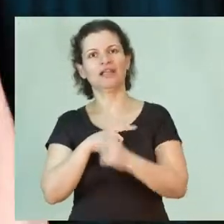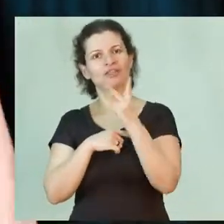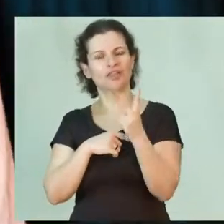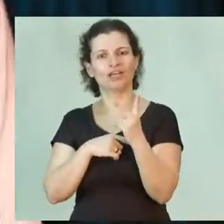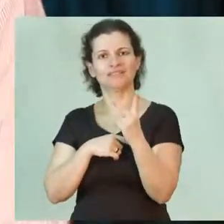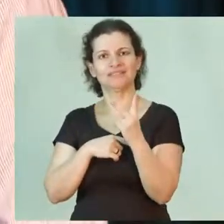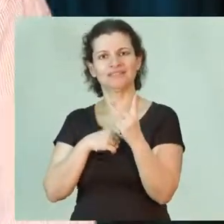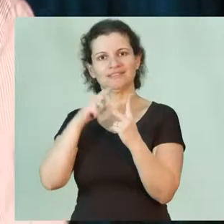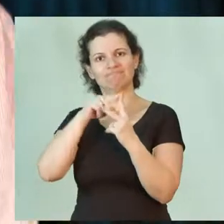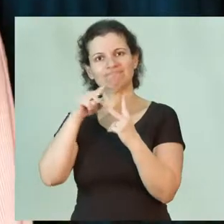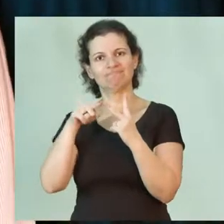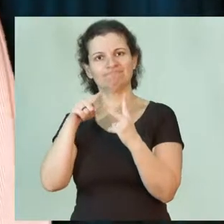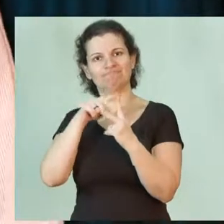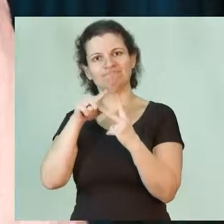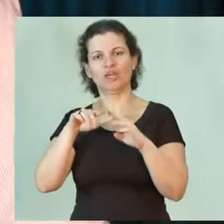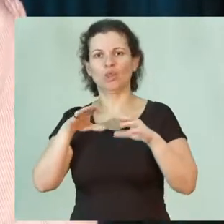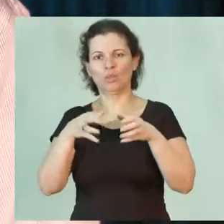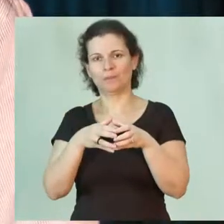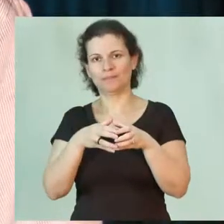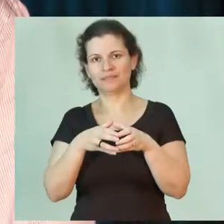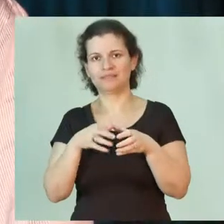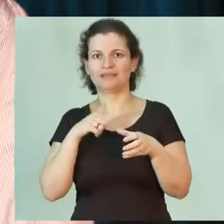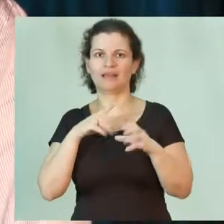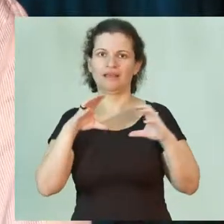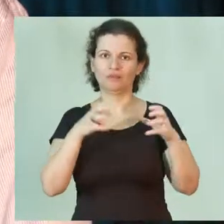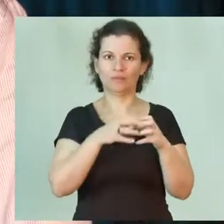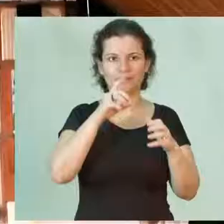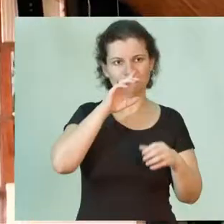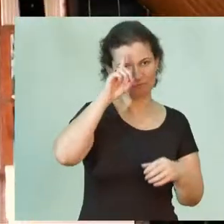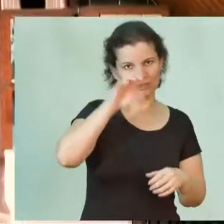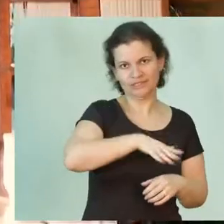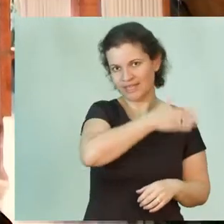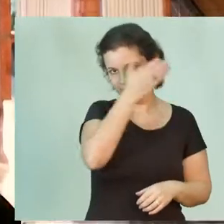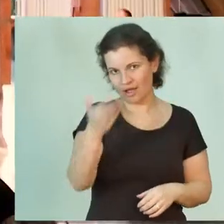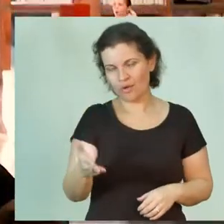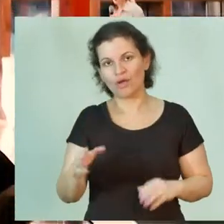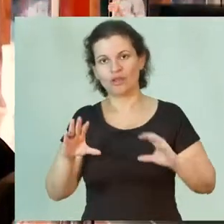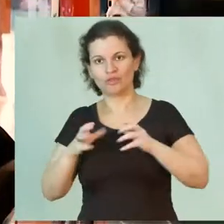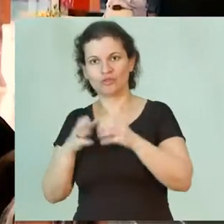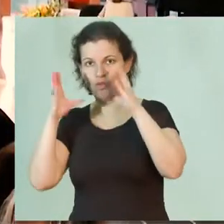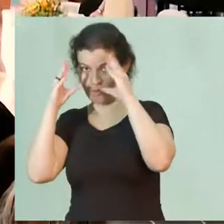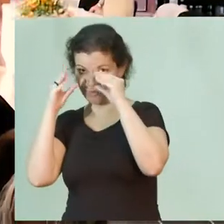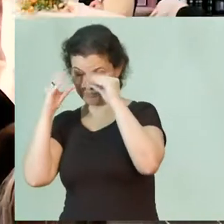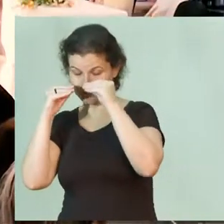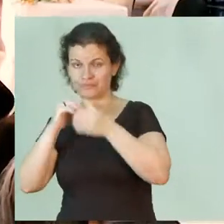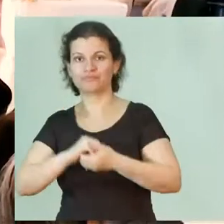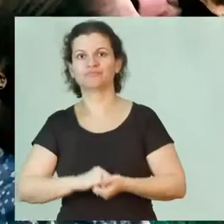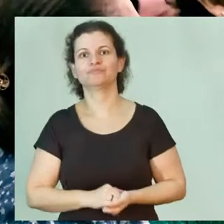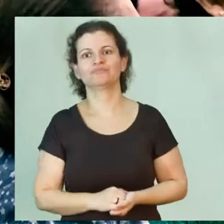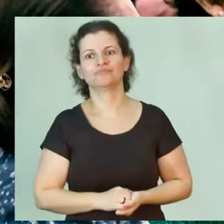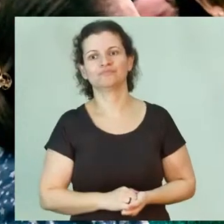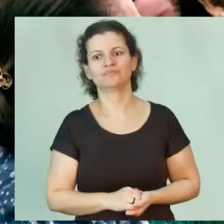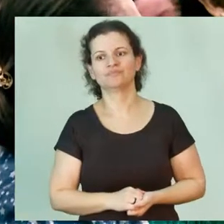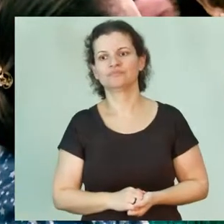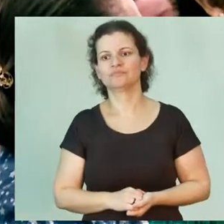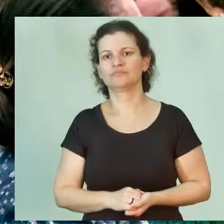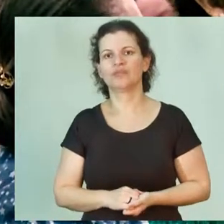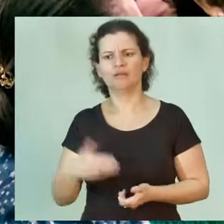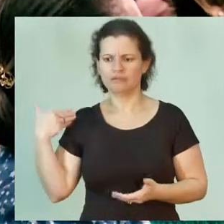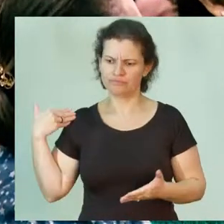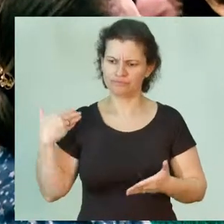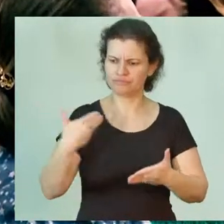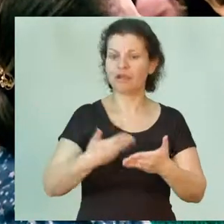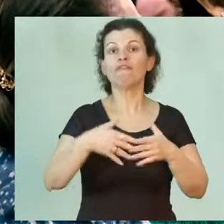turmas, a turma do período integral e a turma do noturno. Esse percurso